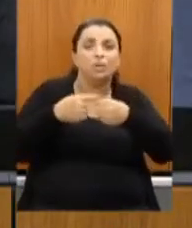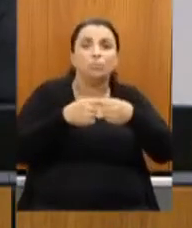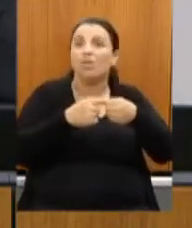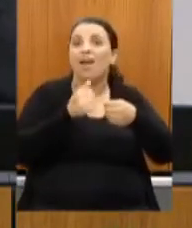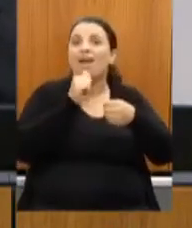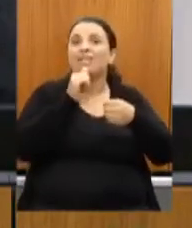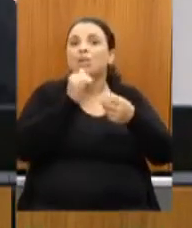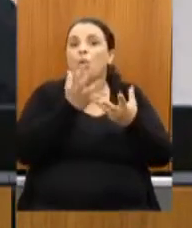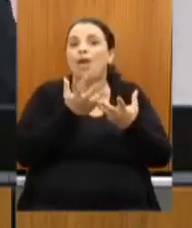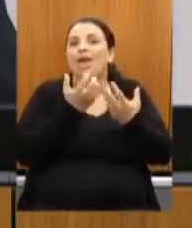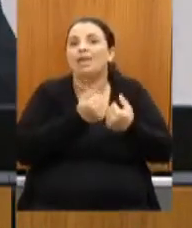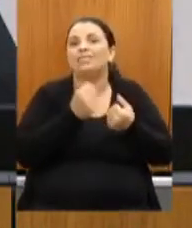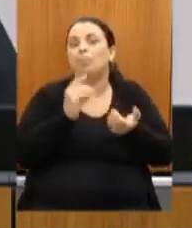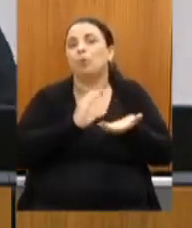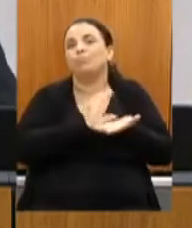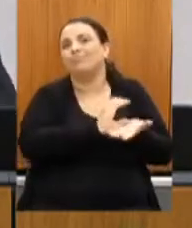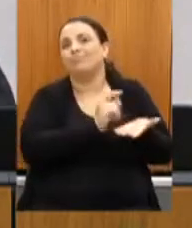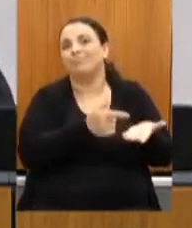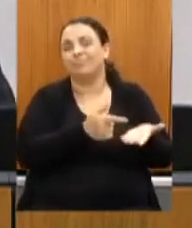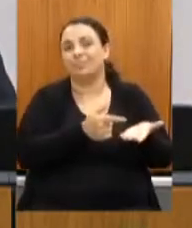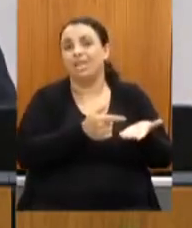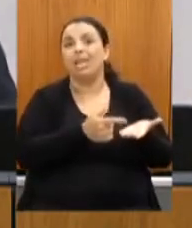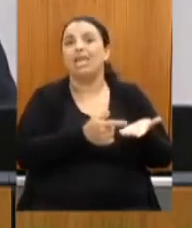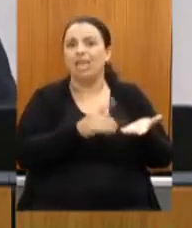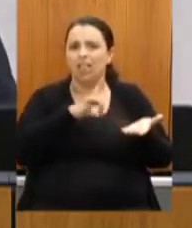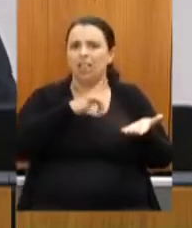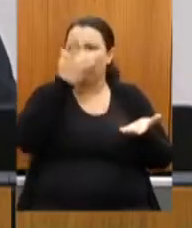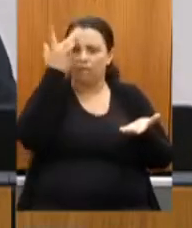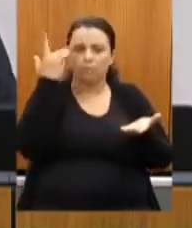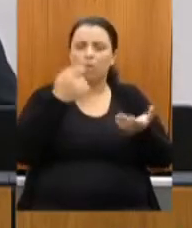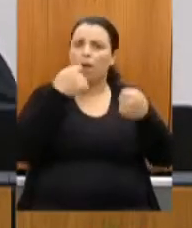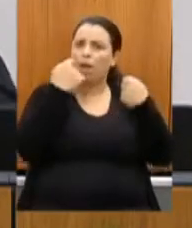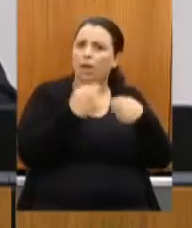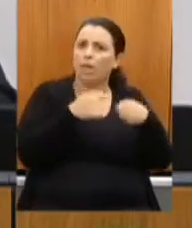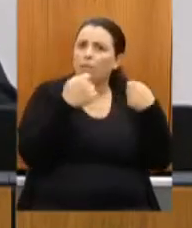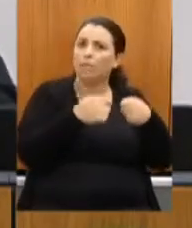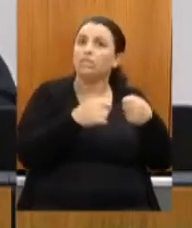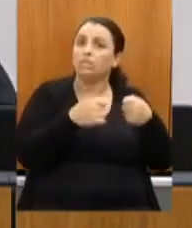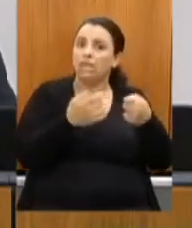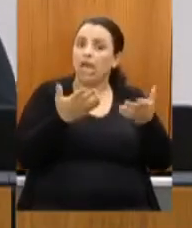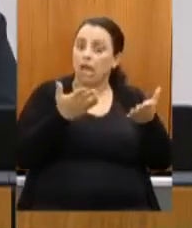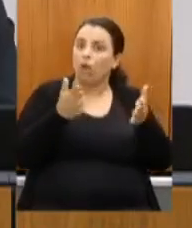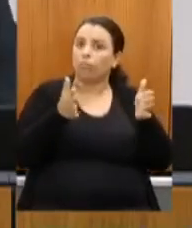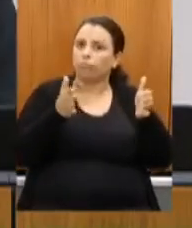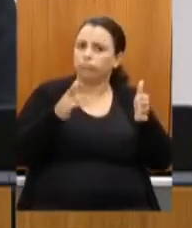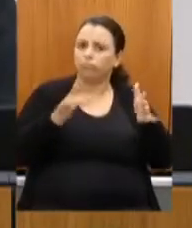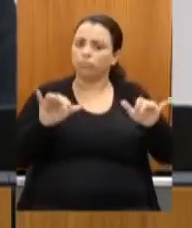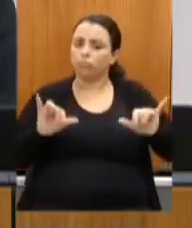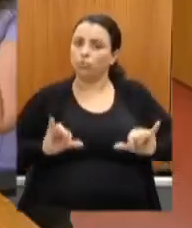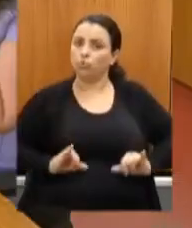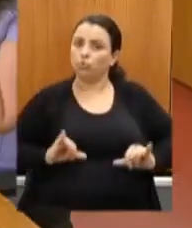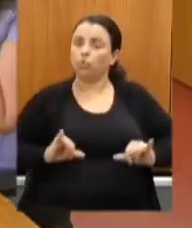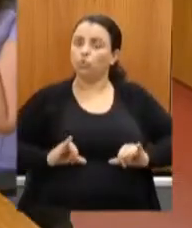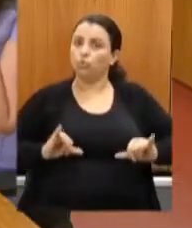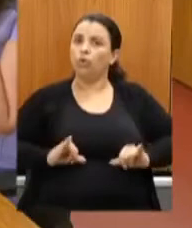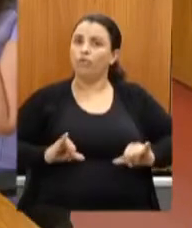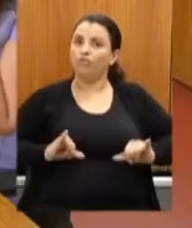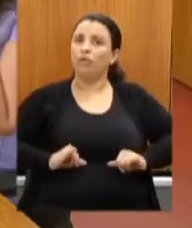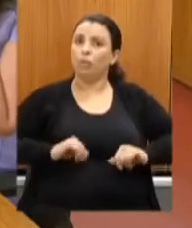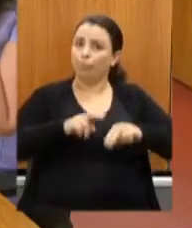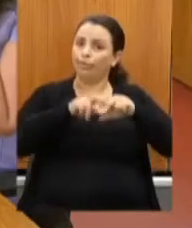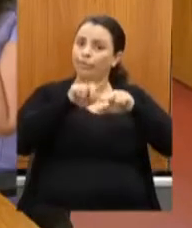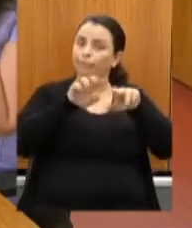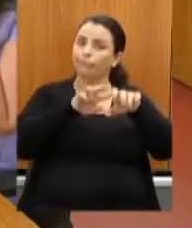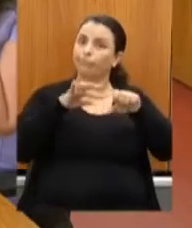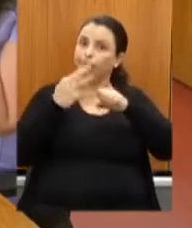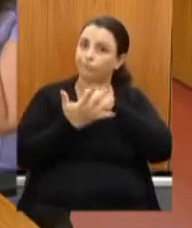até aquelas pessoas que mais precisam e que estão sofrendo muito com o impacto desta pandemia.